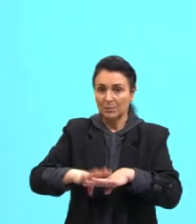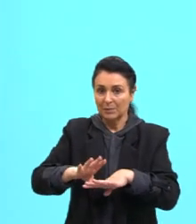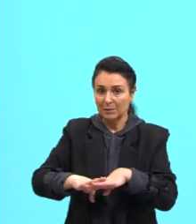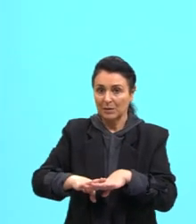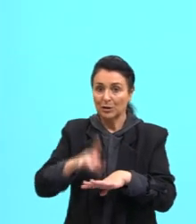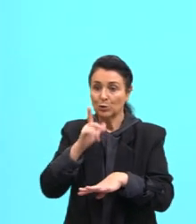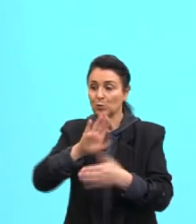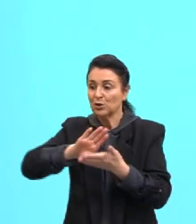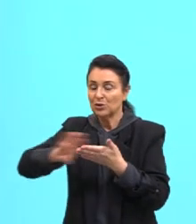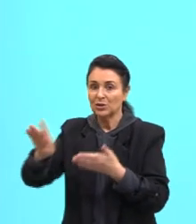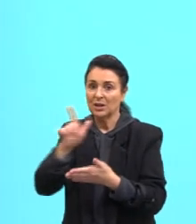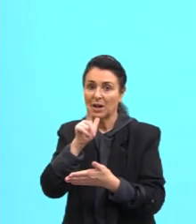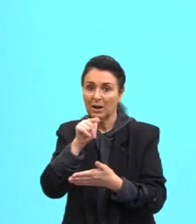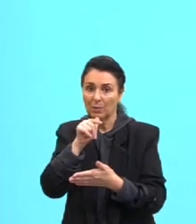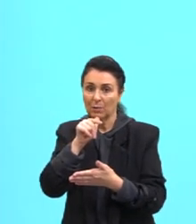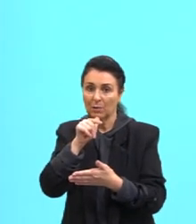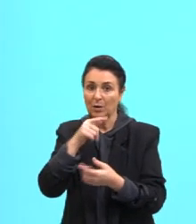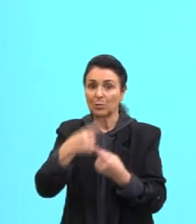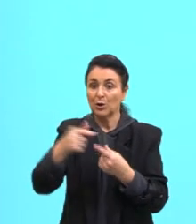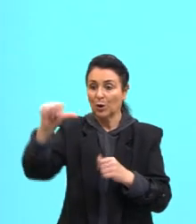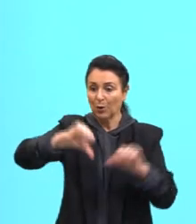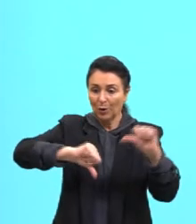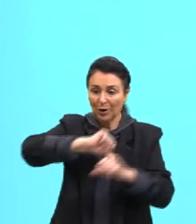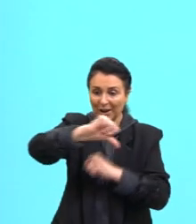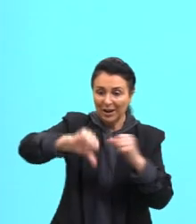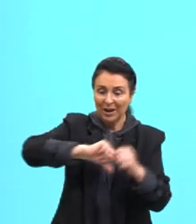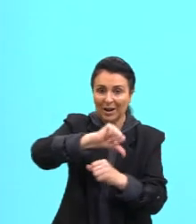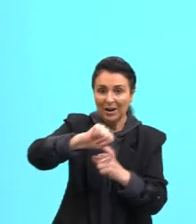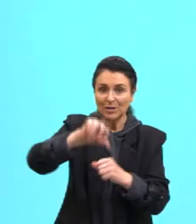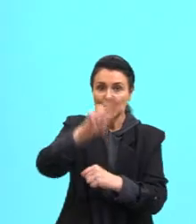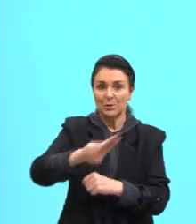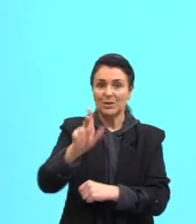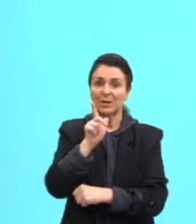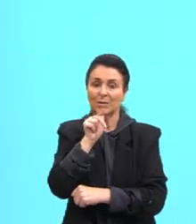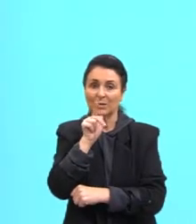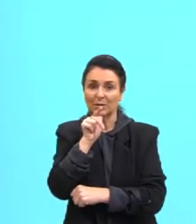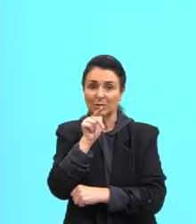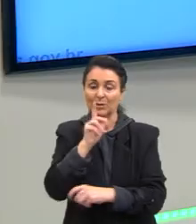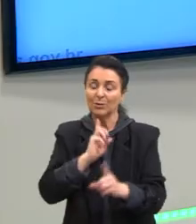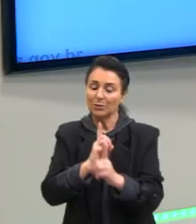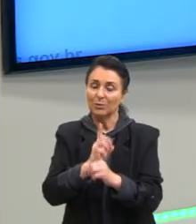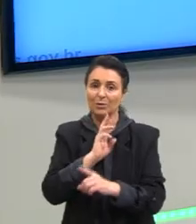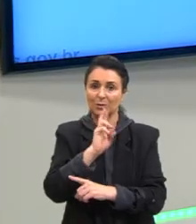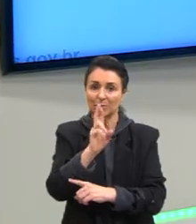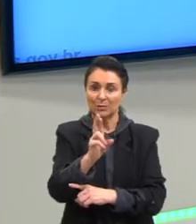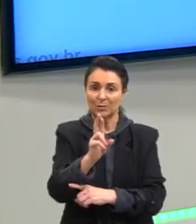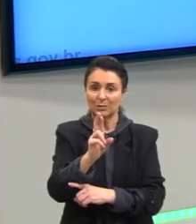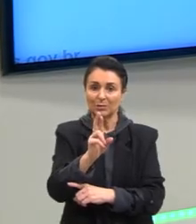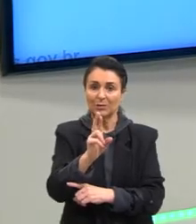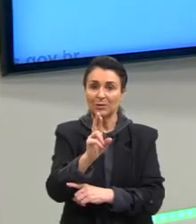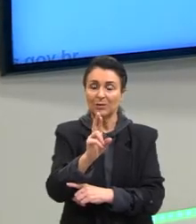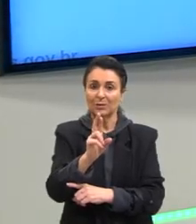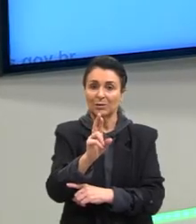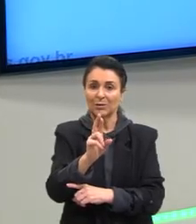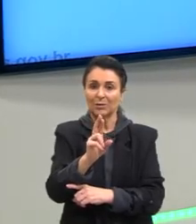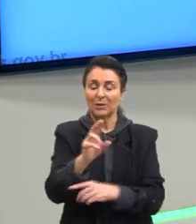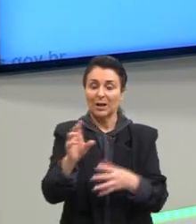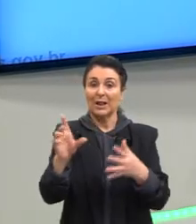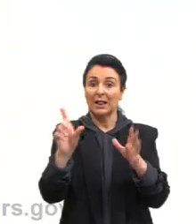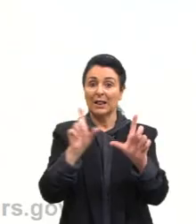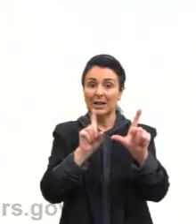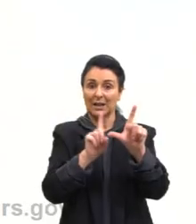diz que reage com água, eu chego na minha resposta, tá? Que é a alternativa C.